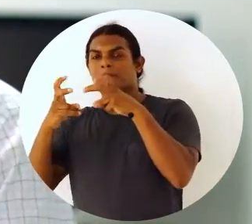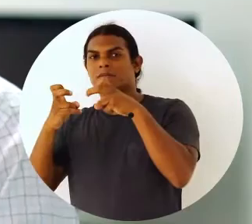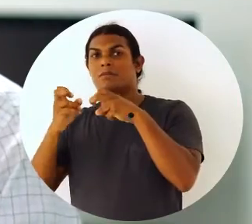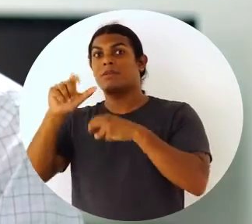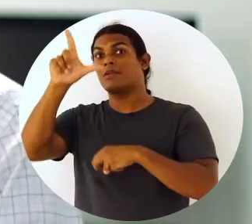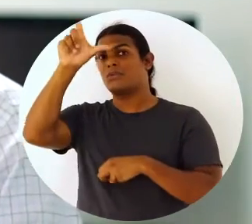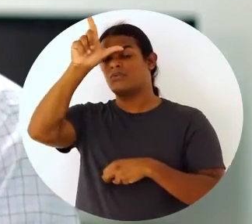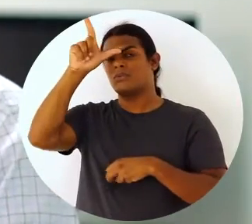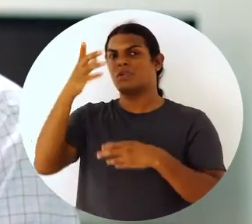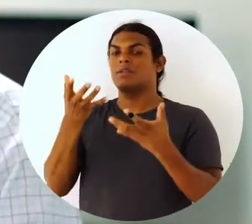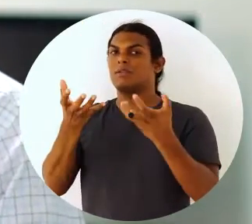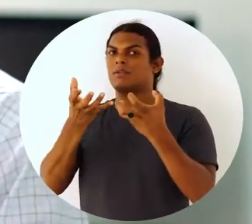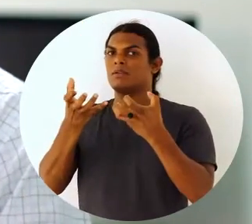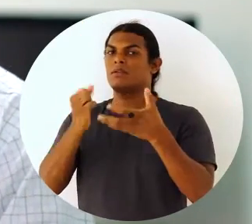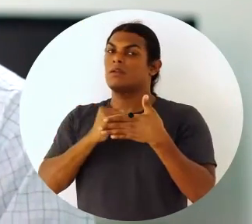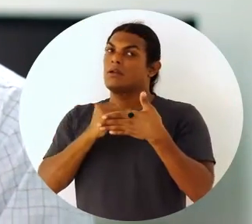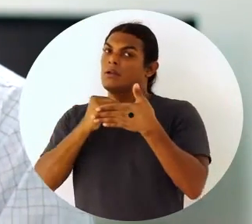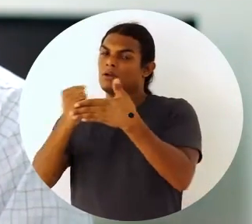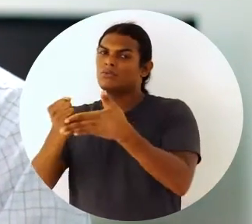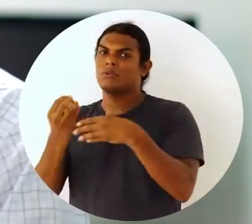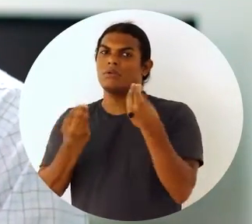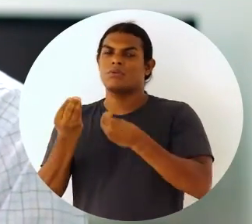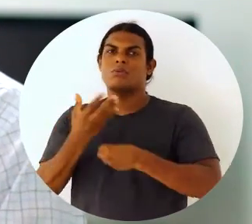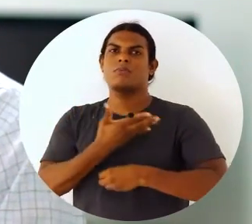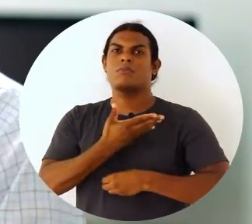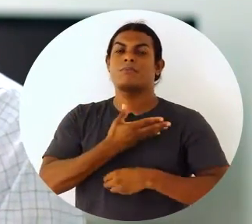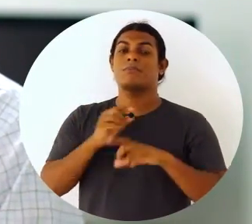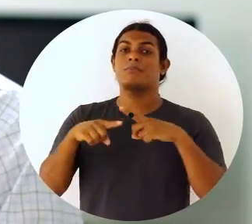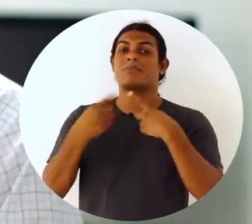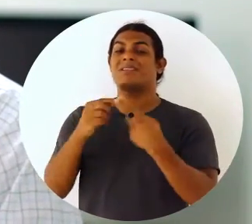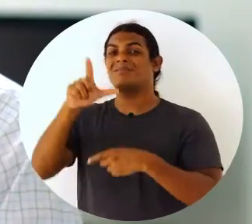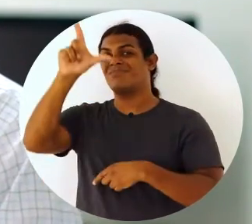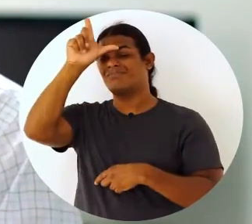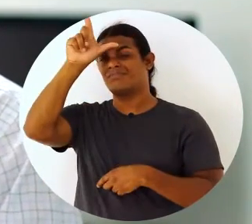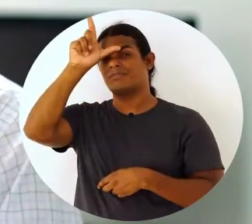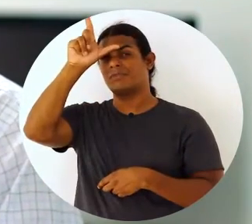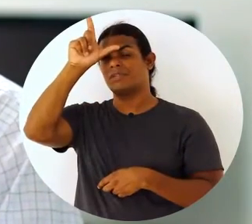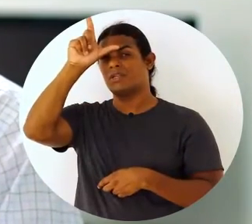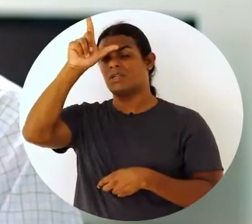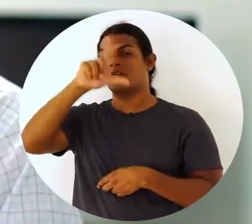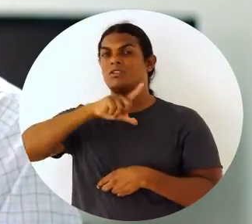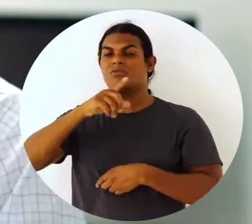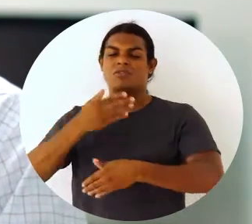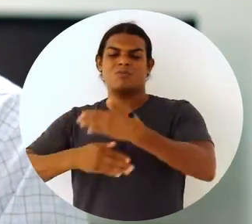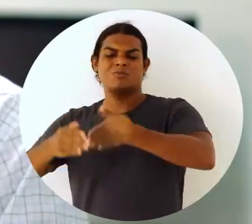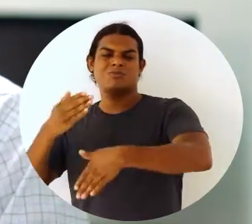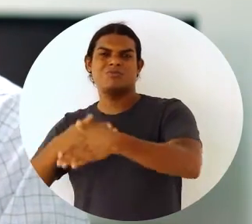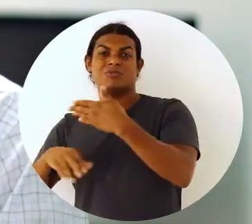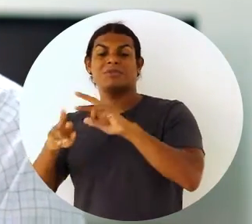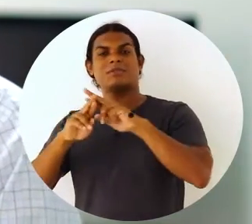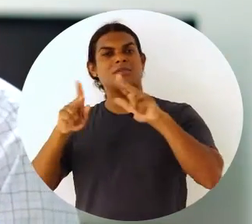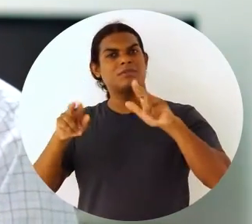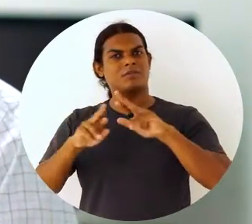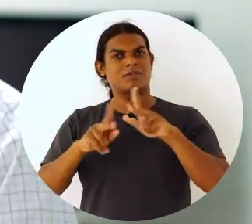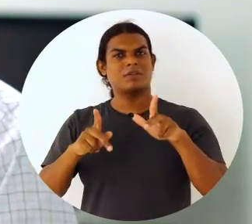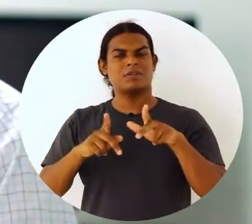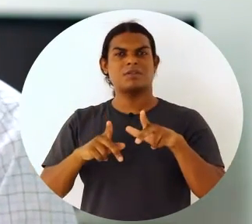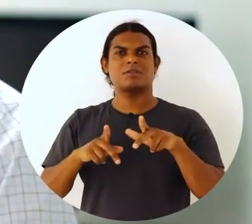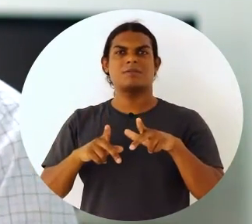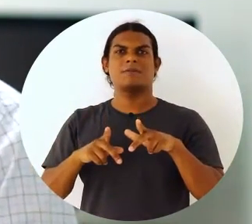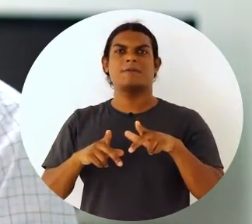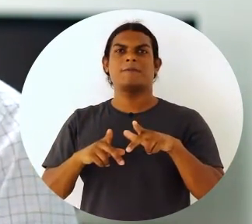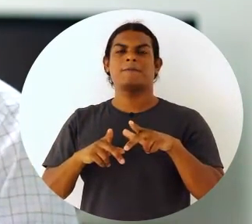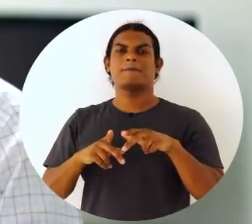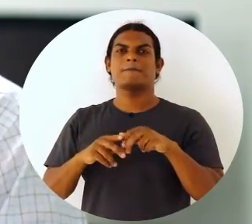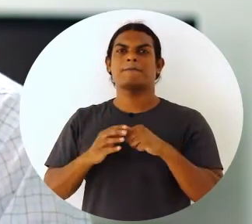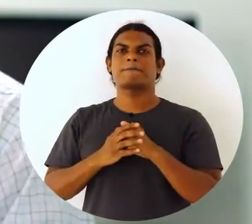força. Mas se o indivíduo tiver um desenvolvimento diferente e ele for mais